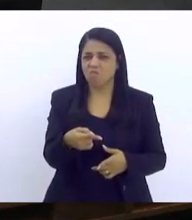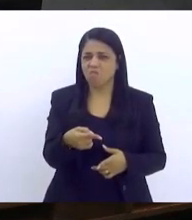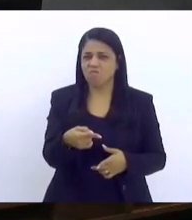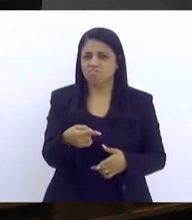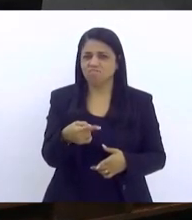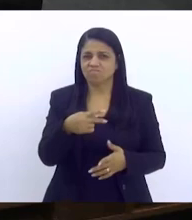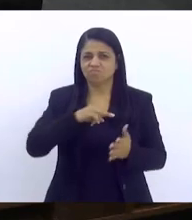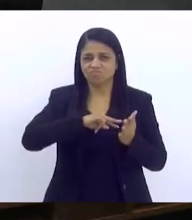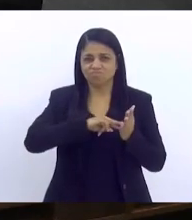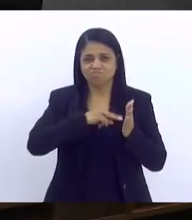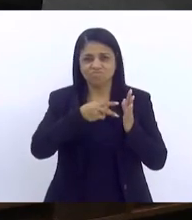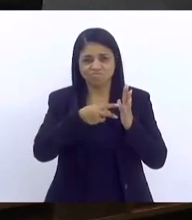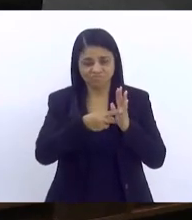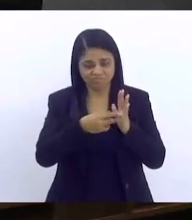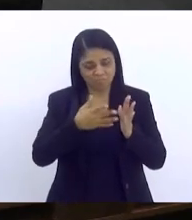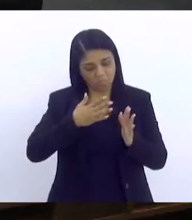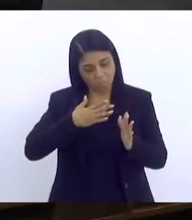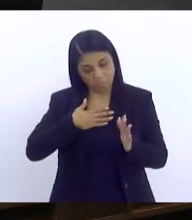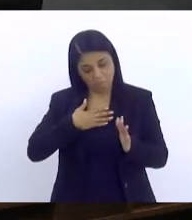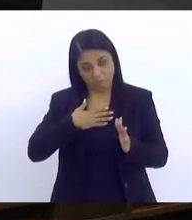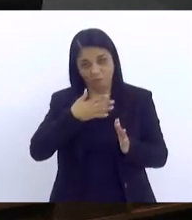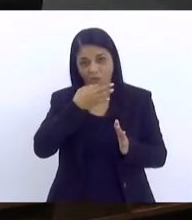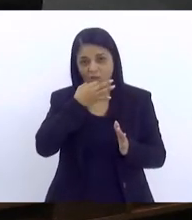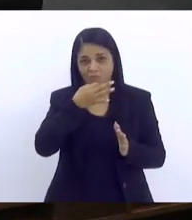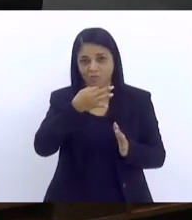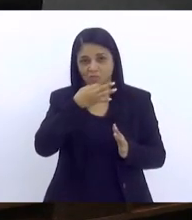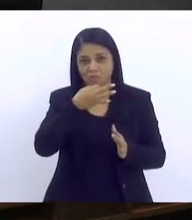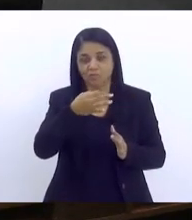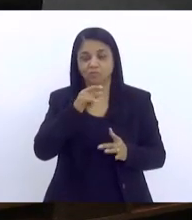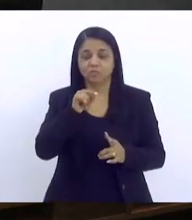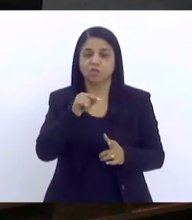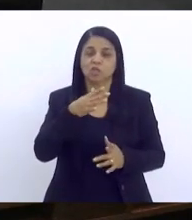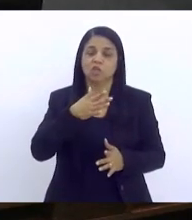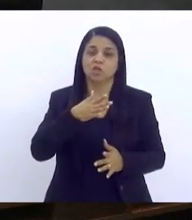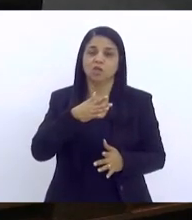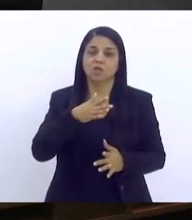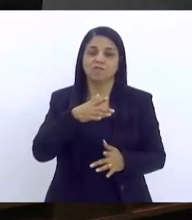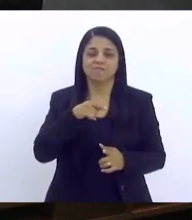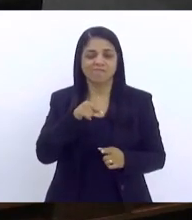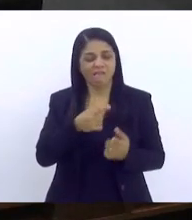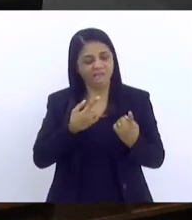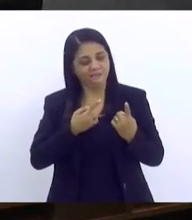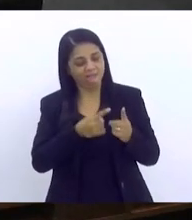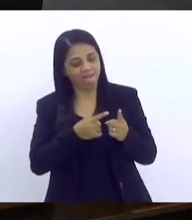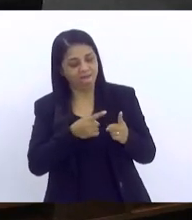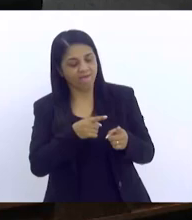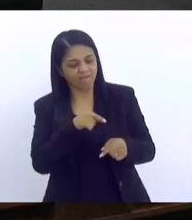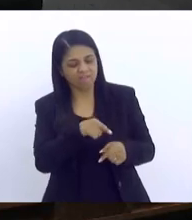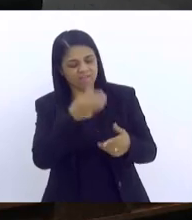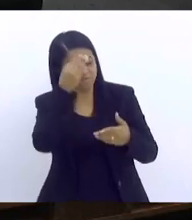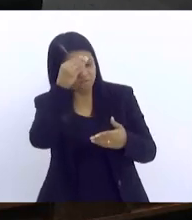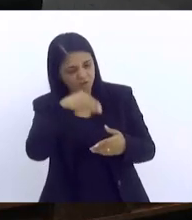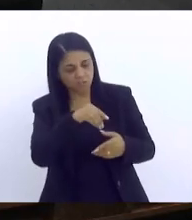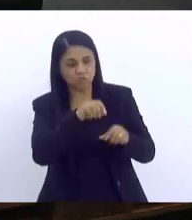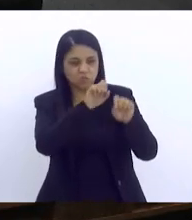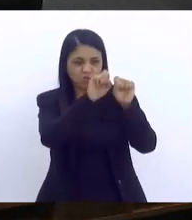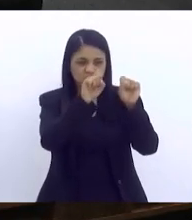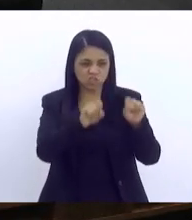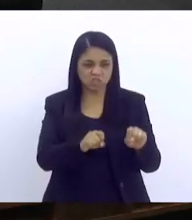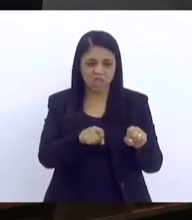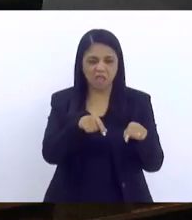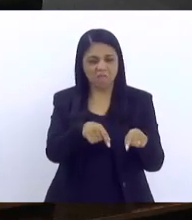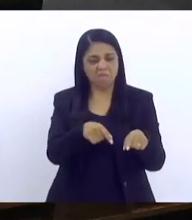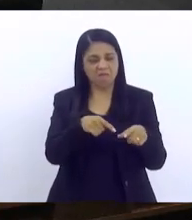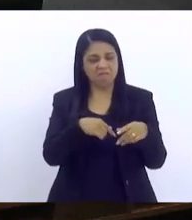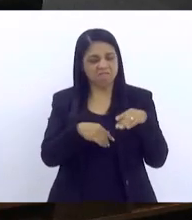para o meu lado, puxando para a minha sardinha, o quanto que se goza com o fracasso do outro, o quanto que esse sistema goza com o